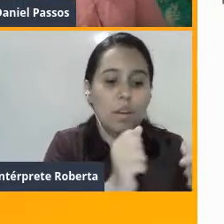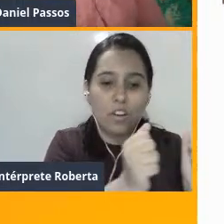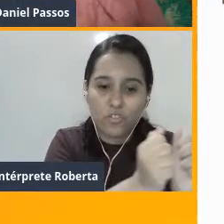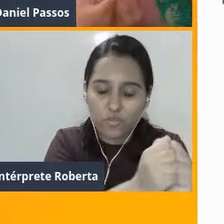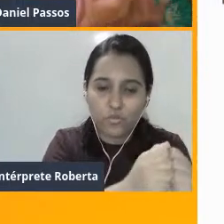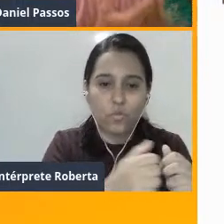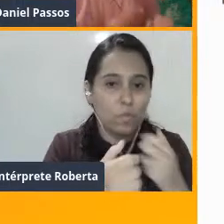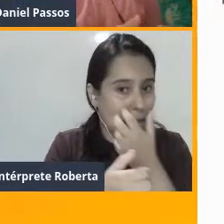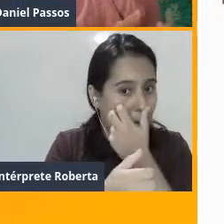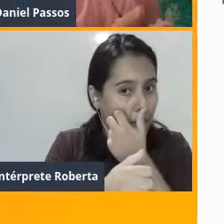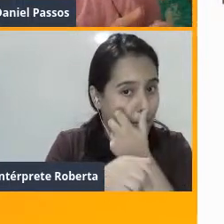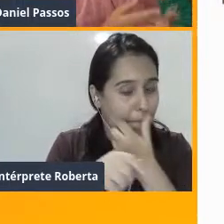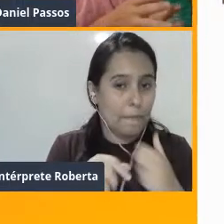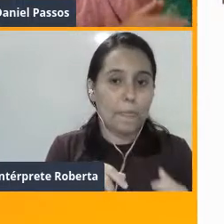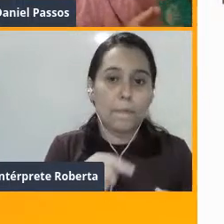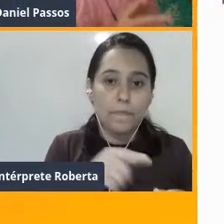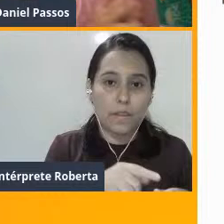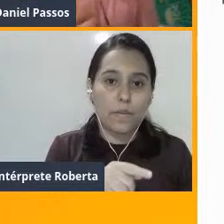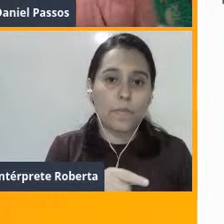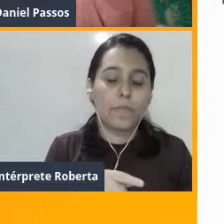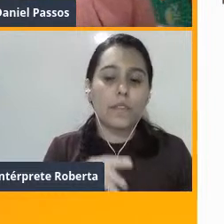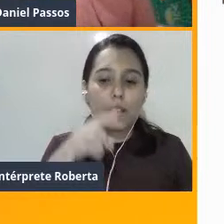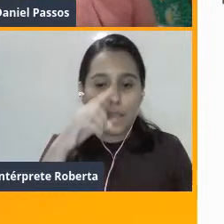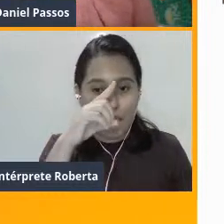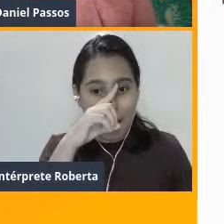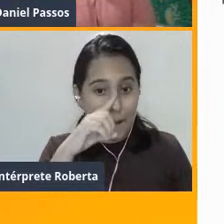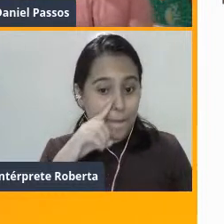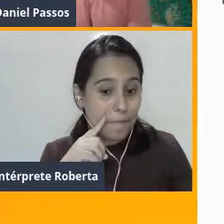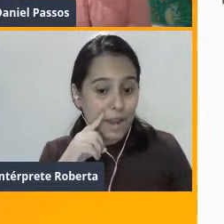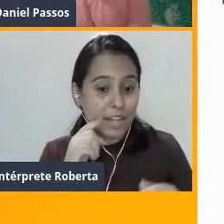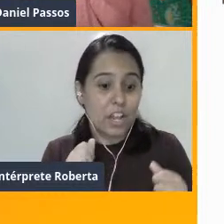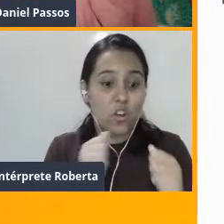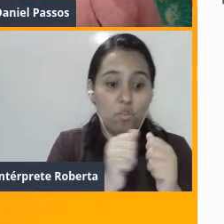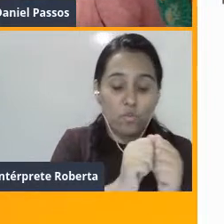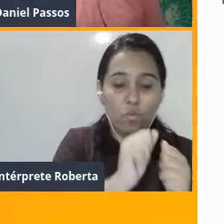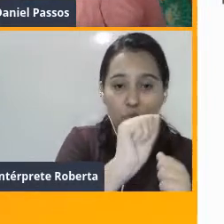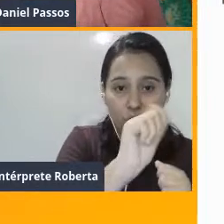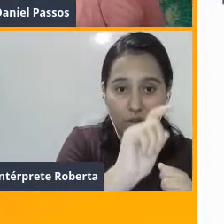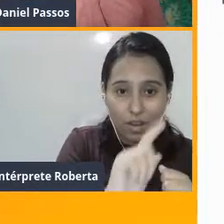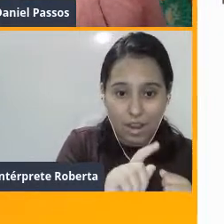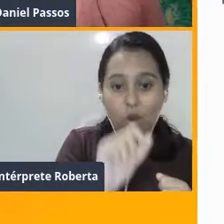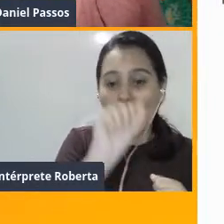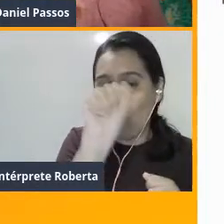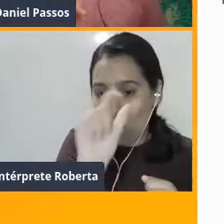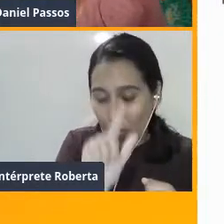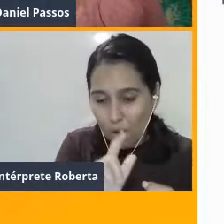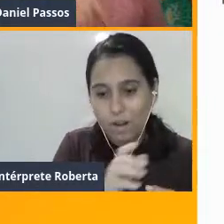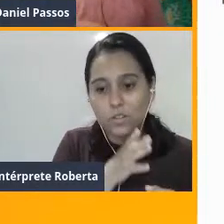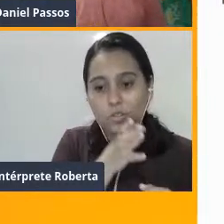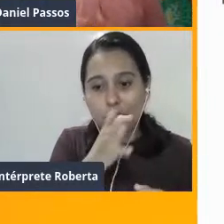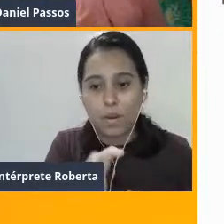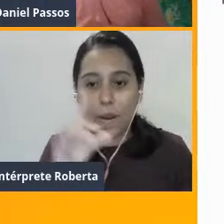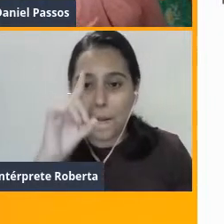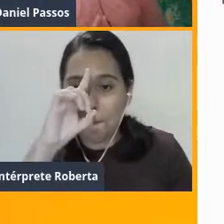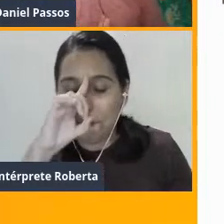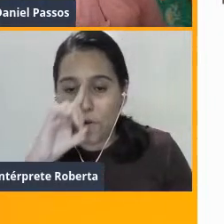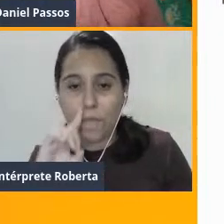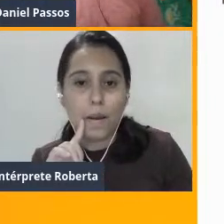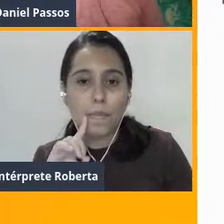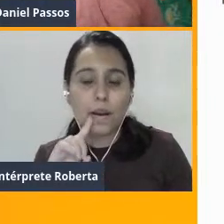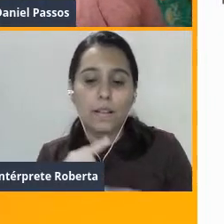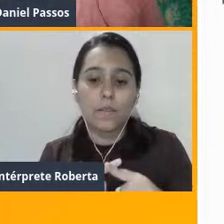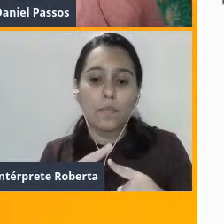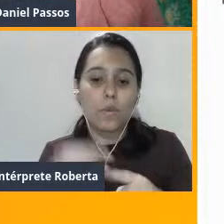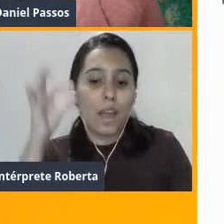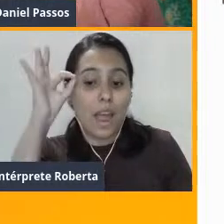o macho amarelo tem vantagem sobre o laranja, o laranja tem vantagem sobre o azul, o azul tem vantagem sobre o amarelo, porque as fêmeas associadas aos